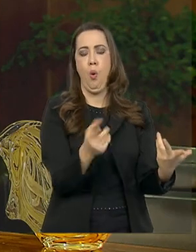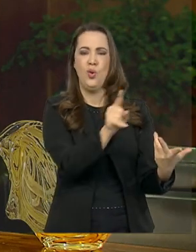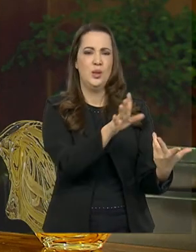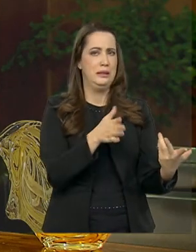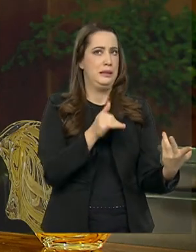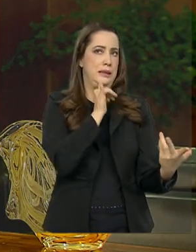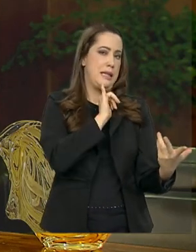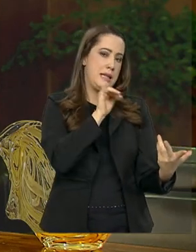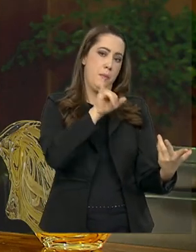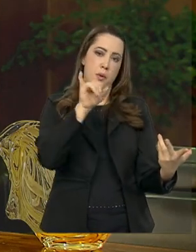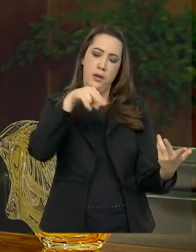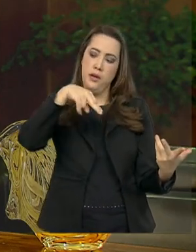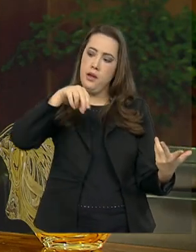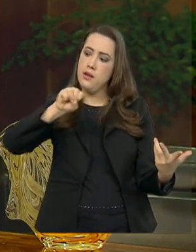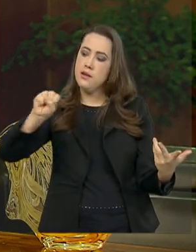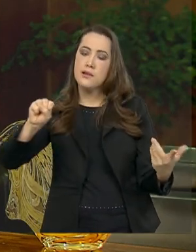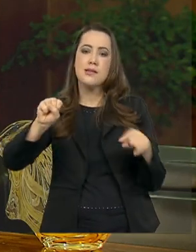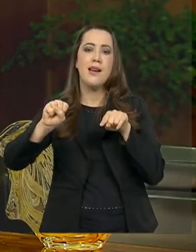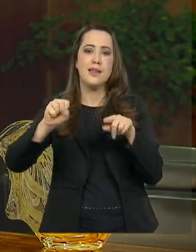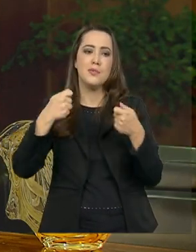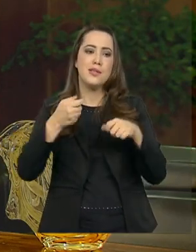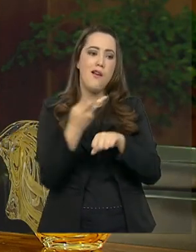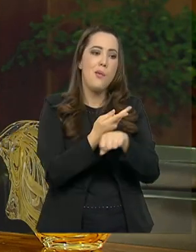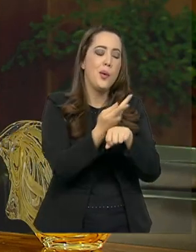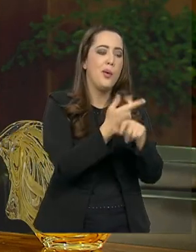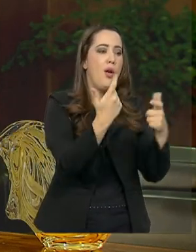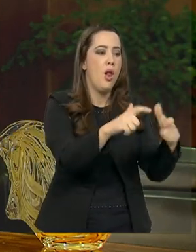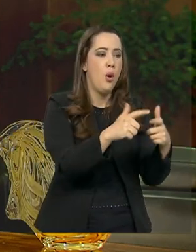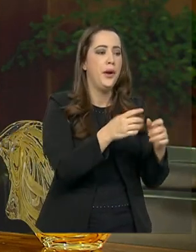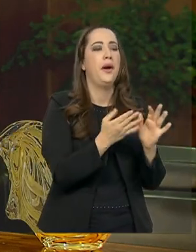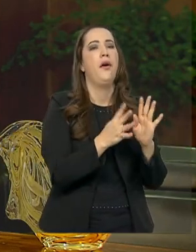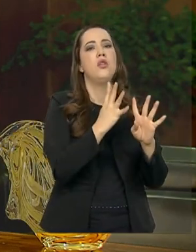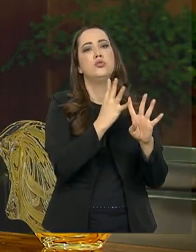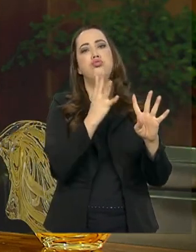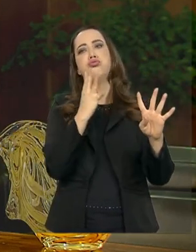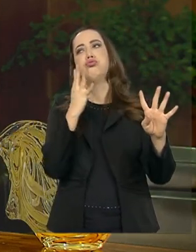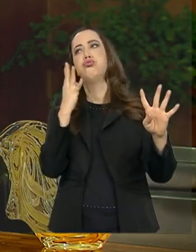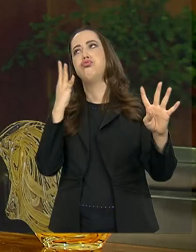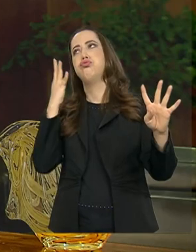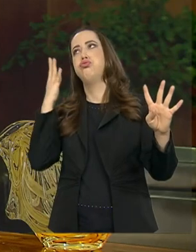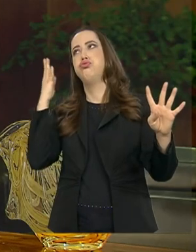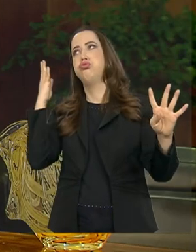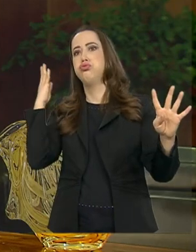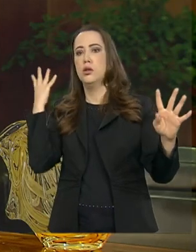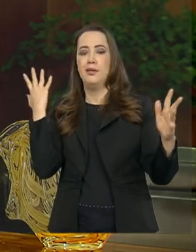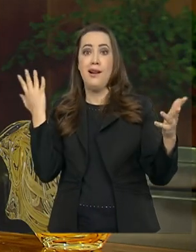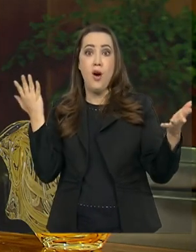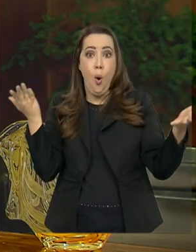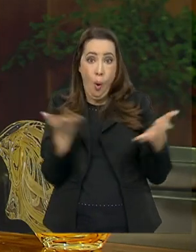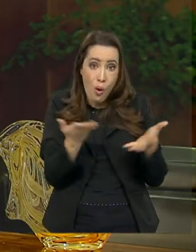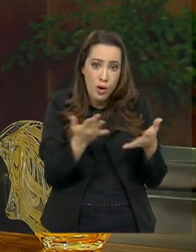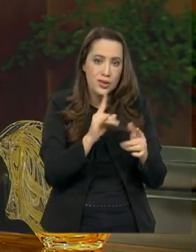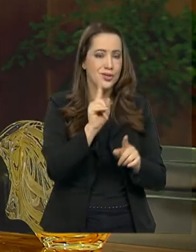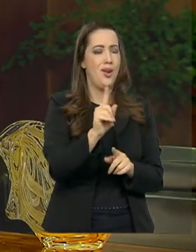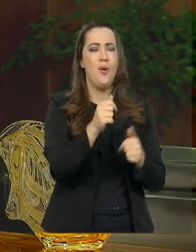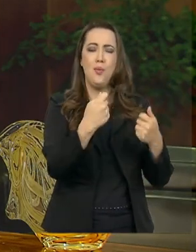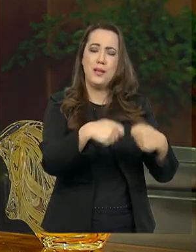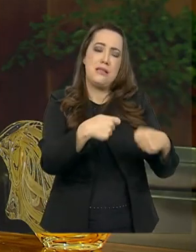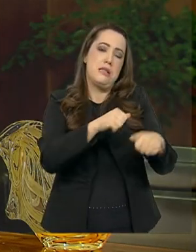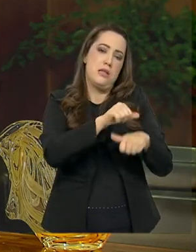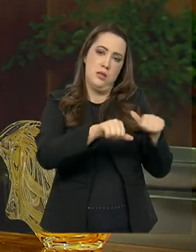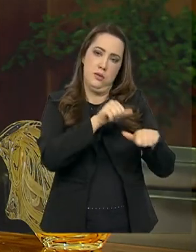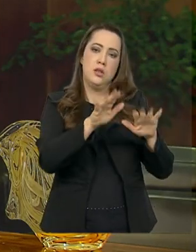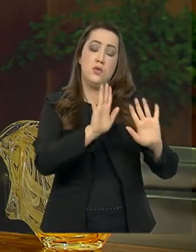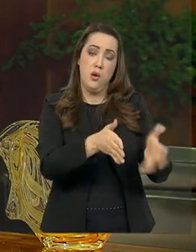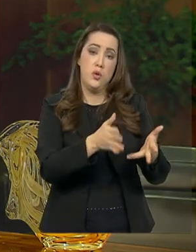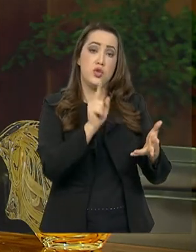o INSS, as pessoas fisicamente têm que ir, pegar longas filhas, pegar ônibus e tal. Hoje, a gente já consegue, em mais de 90